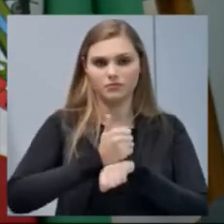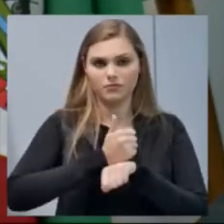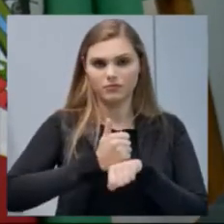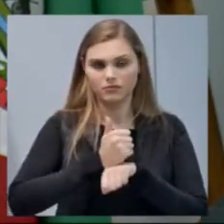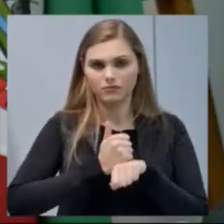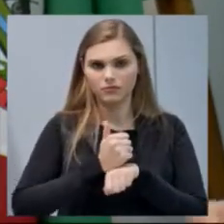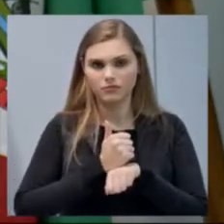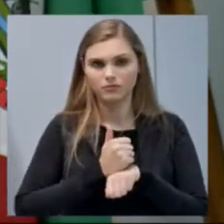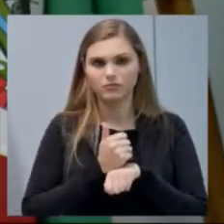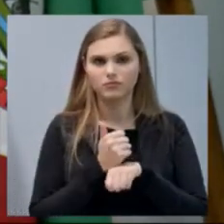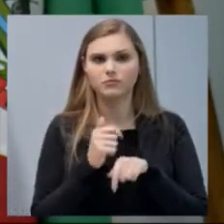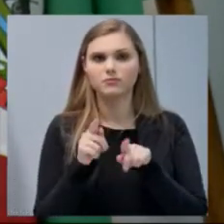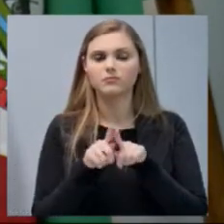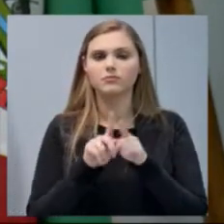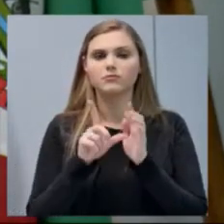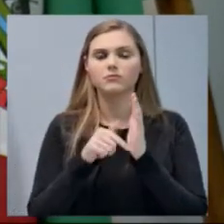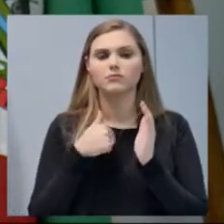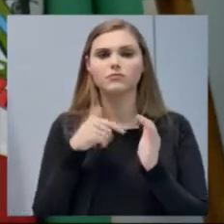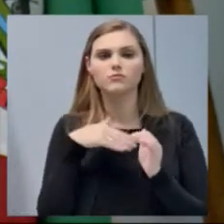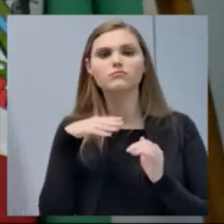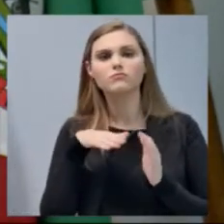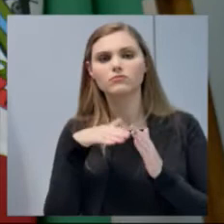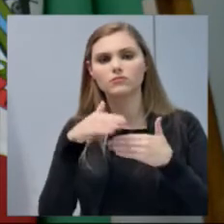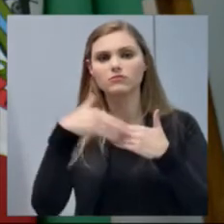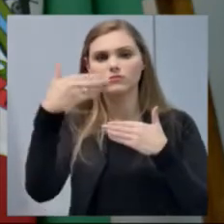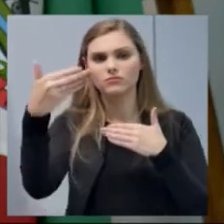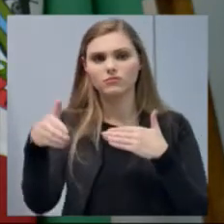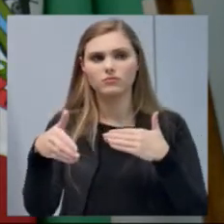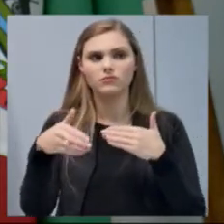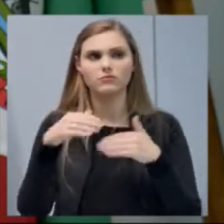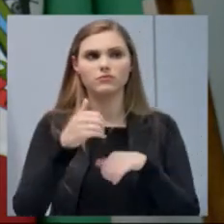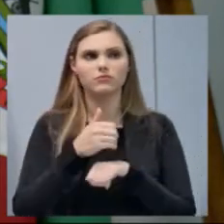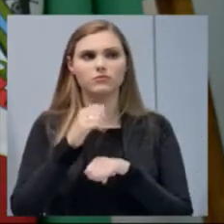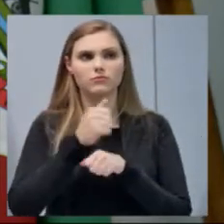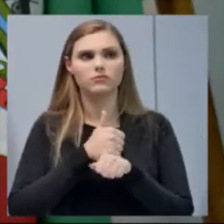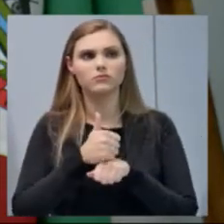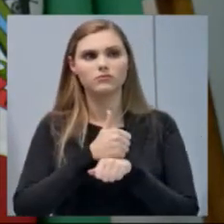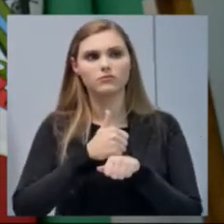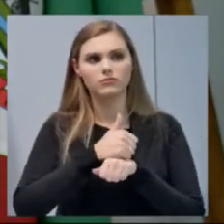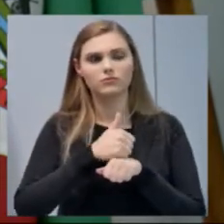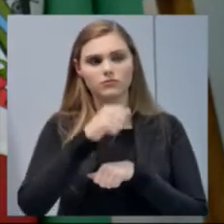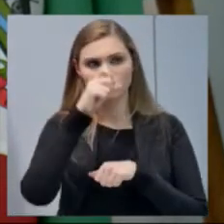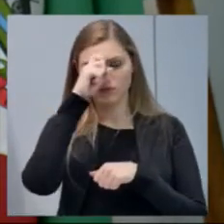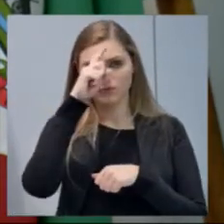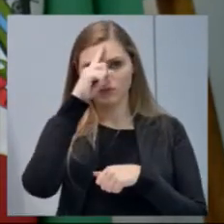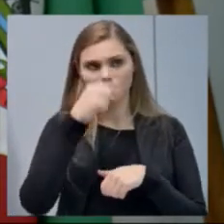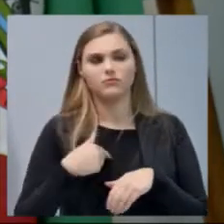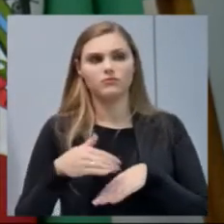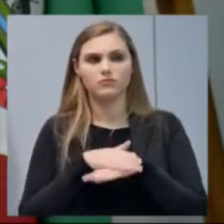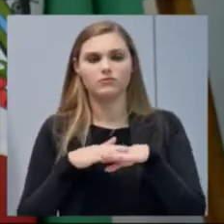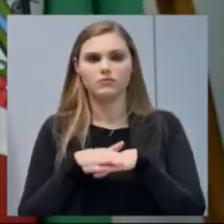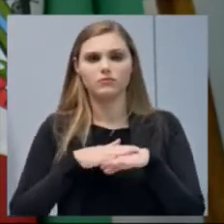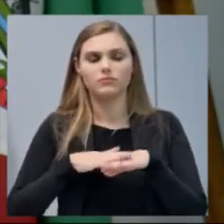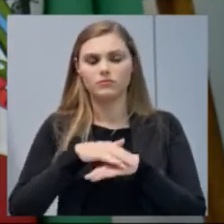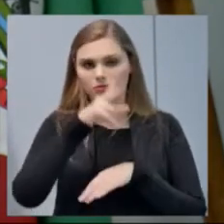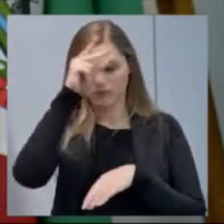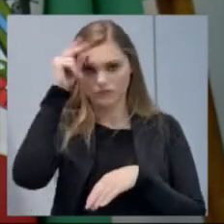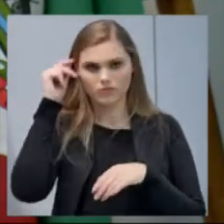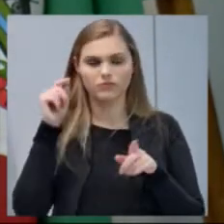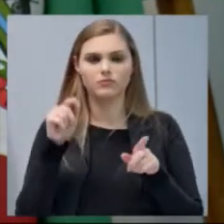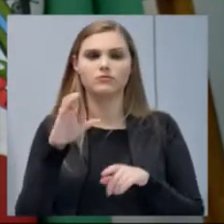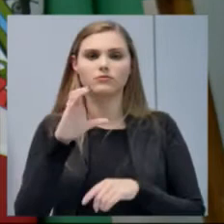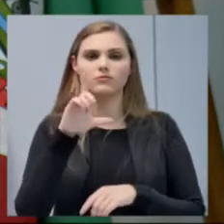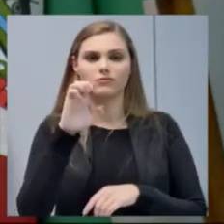Inclusive, posteriormente, eu saindo ali, estive conversando com os diretores da prefeitura, o Jader, e com a Clicy, que é a